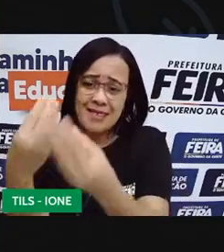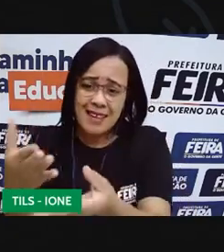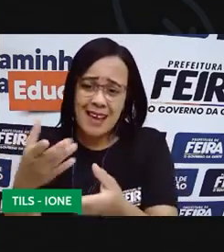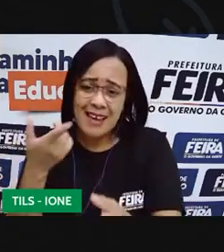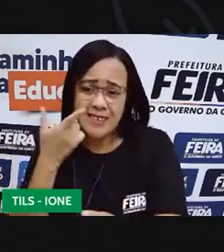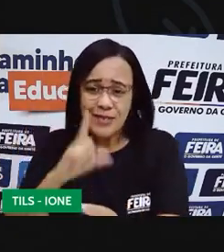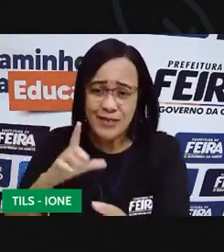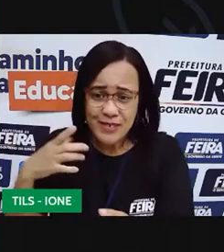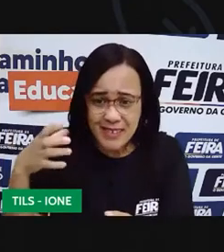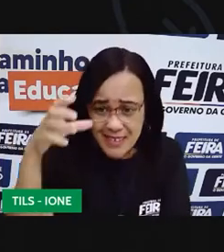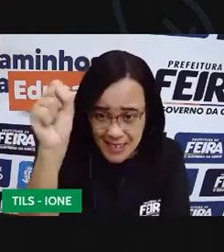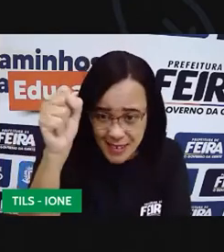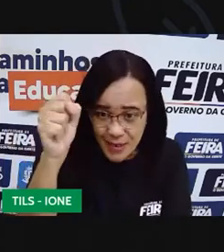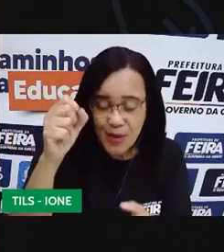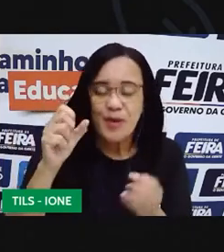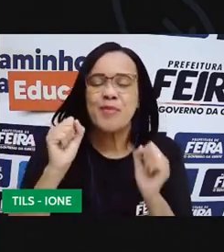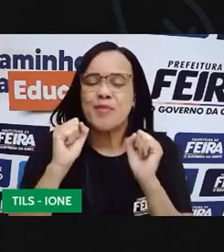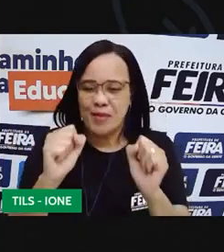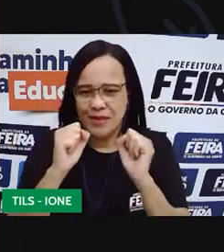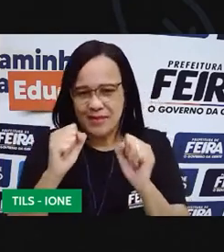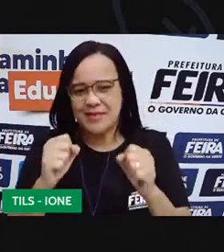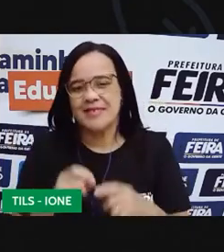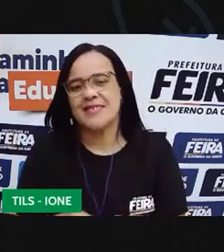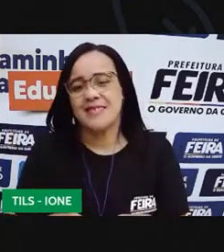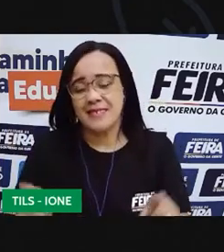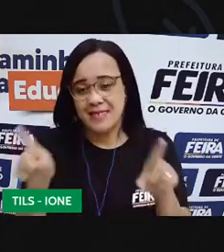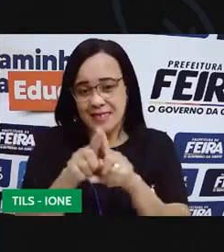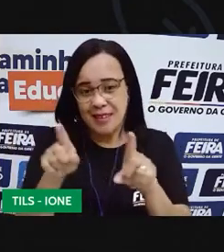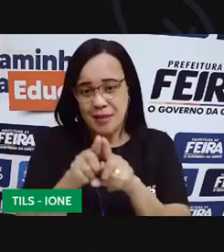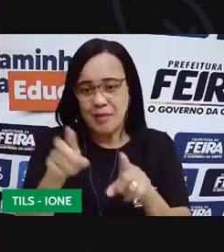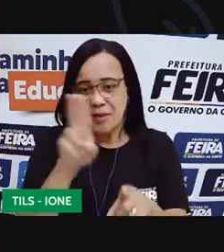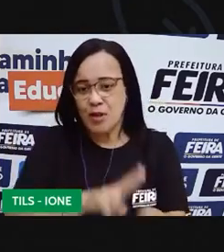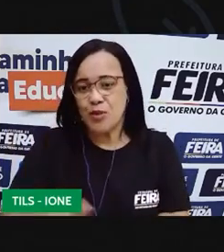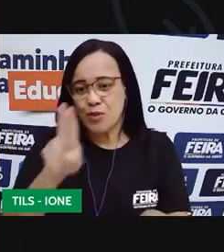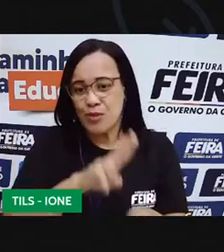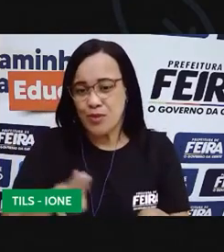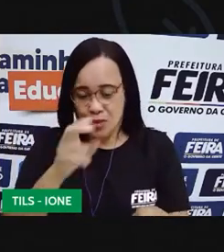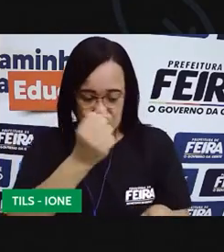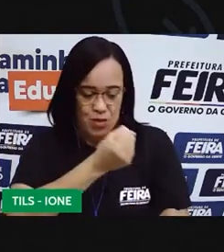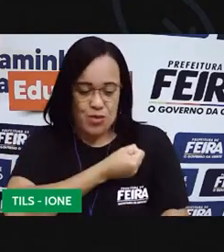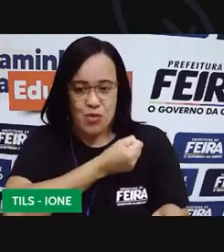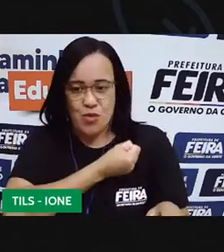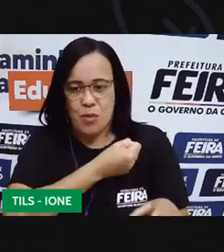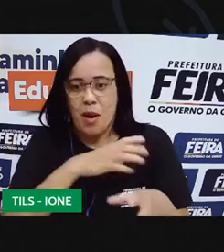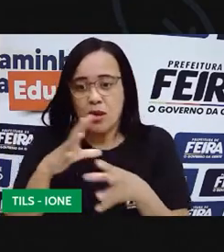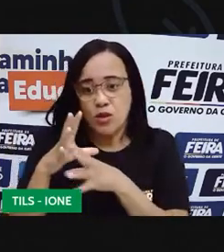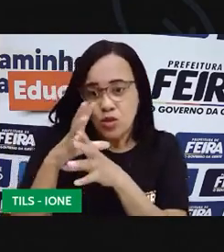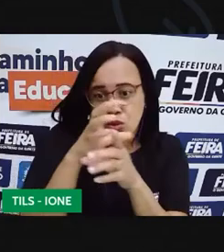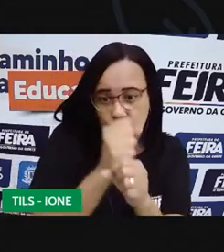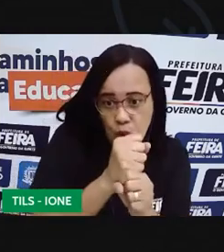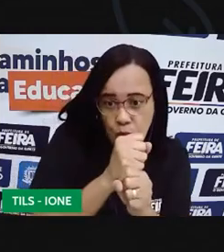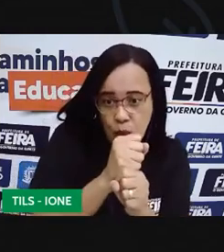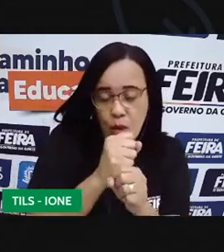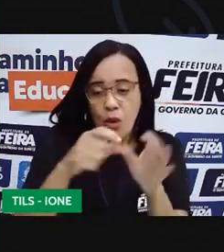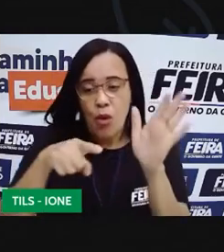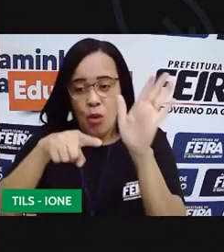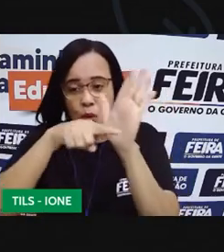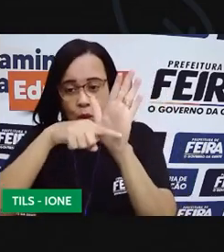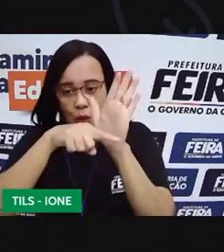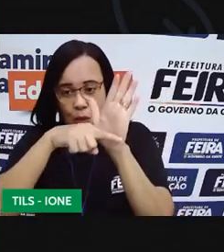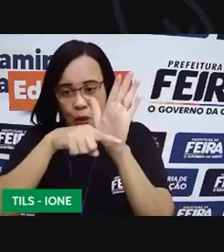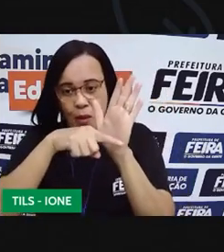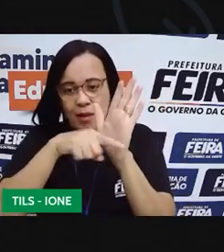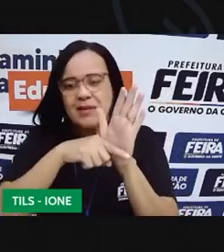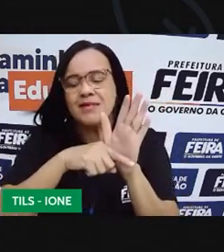utilizar os números que estão nos peixes para realizar somas ou subtrações diferentes operações